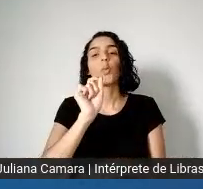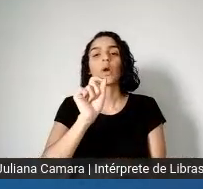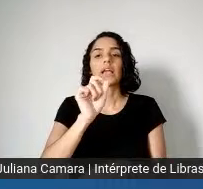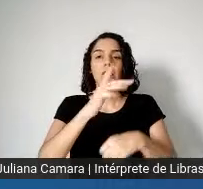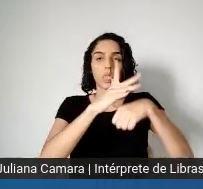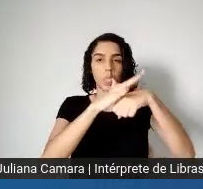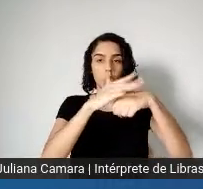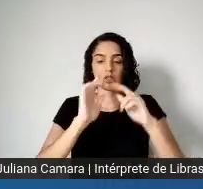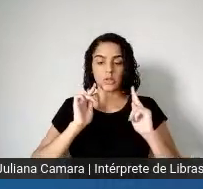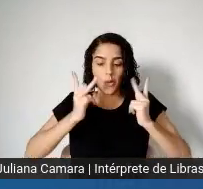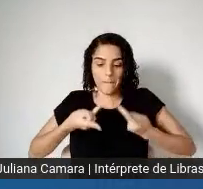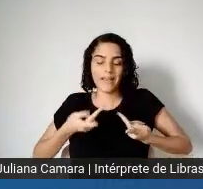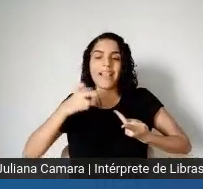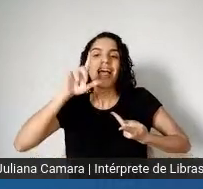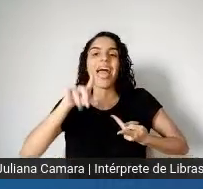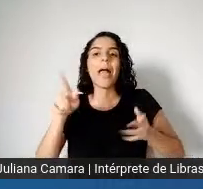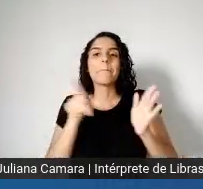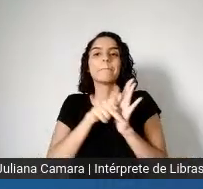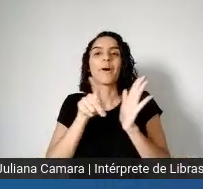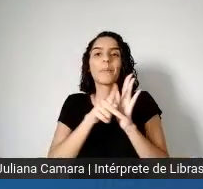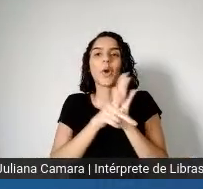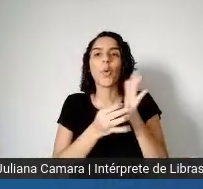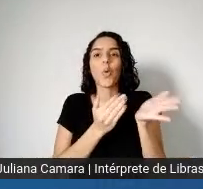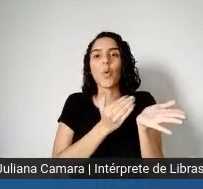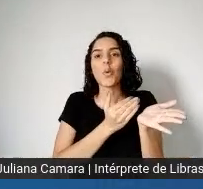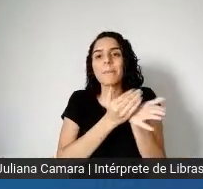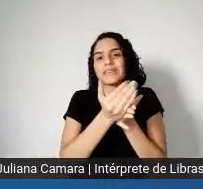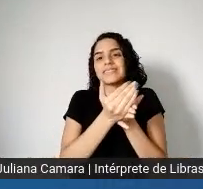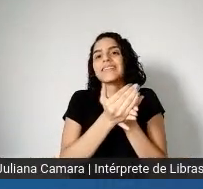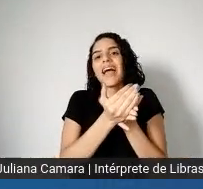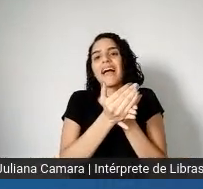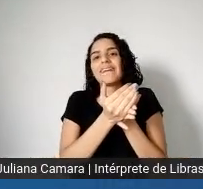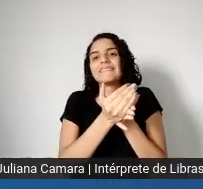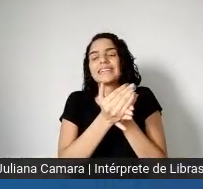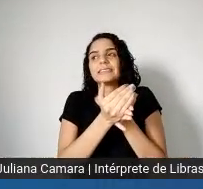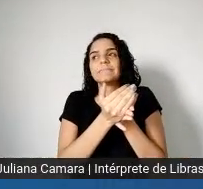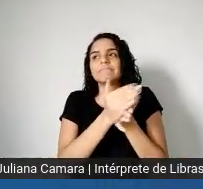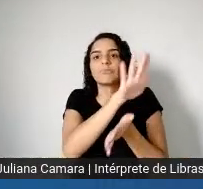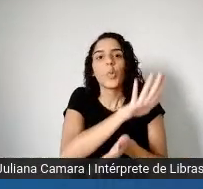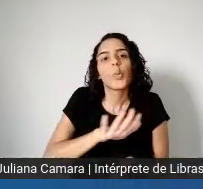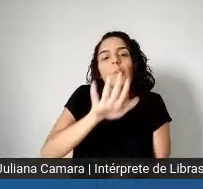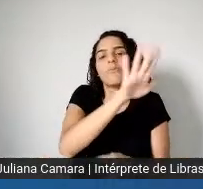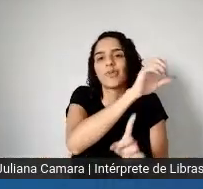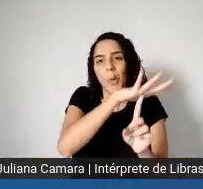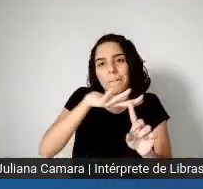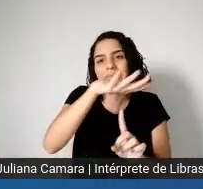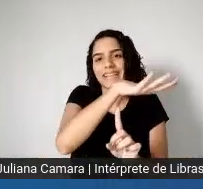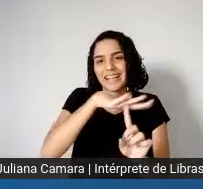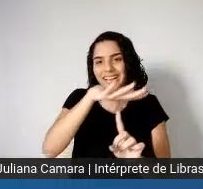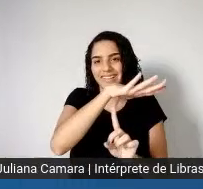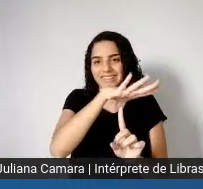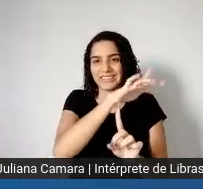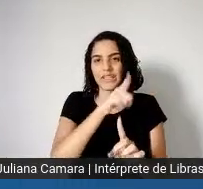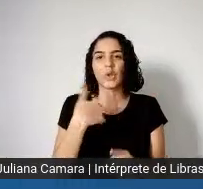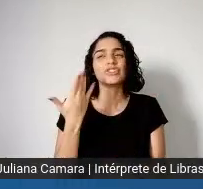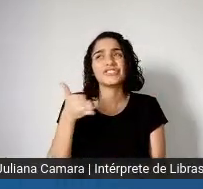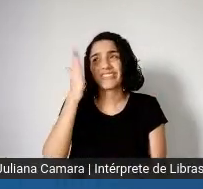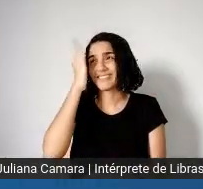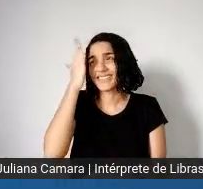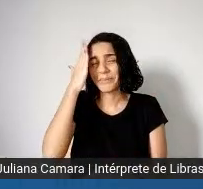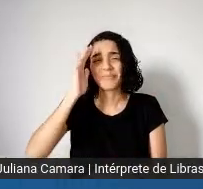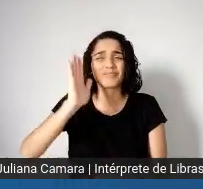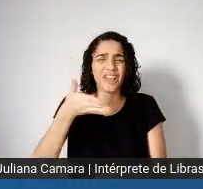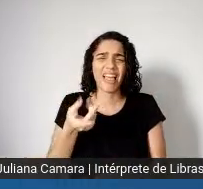origem, né, nas condições que os indivíduos viviam. Isso é um conhecimento muito enraizado e fundamental, né, que